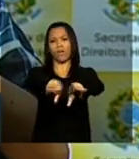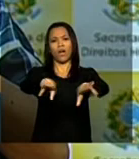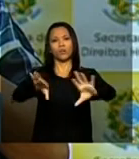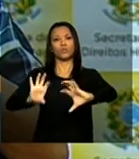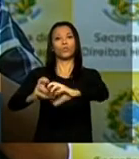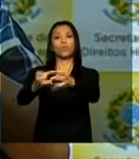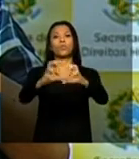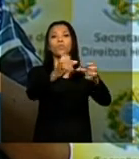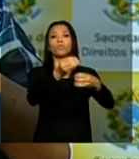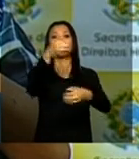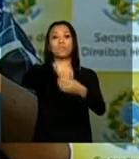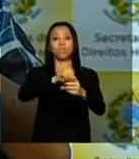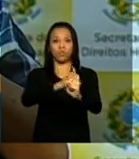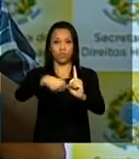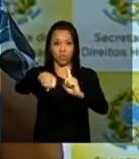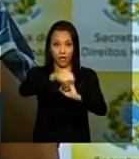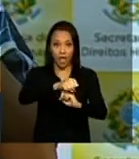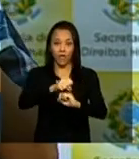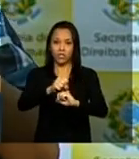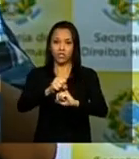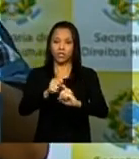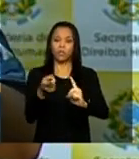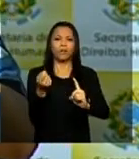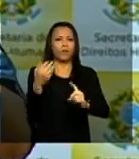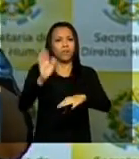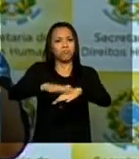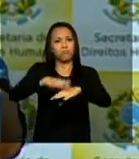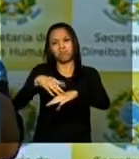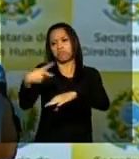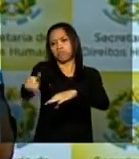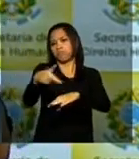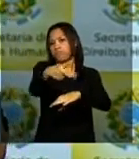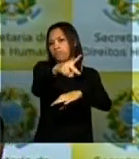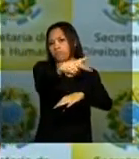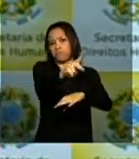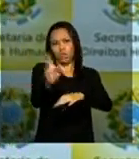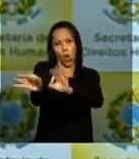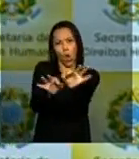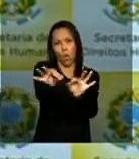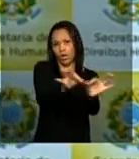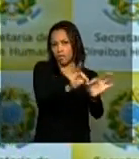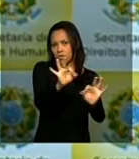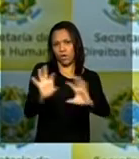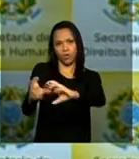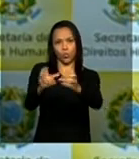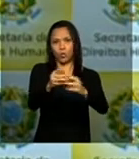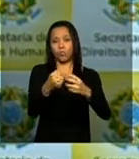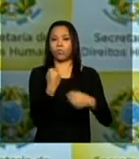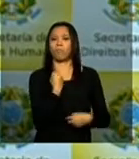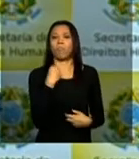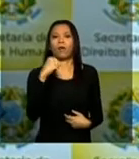sociedade construíram as suas formas de resistência a esse processo e essa